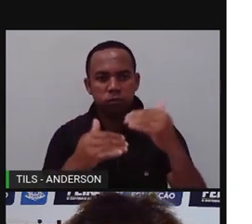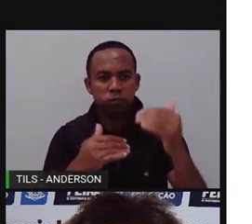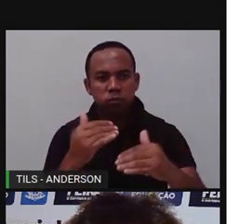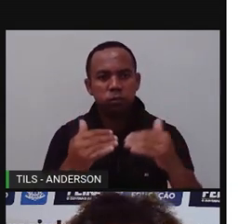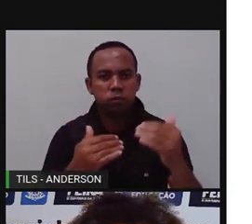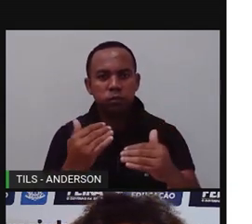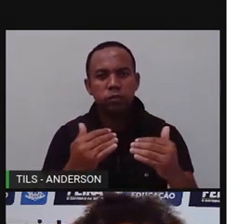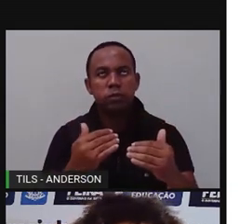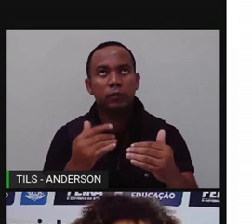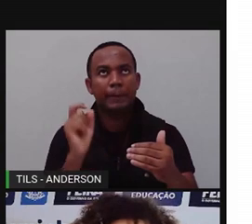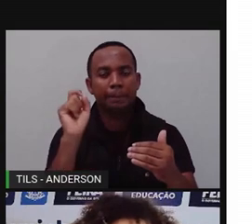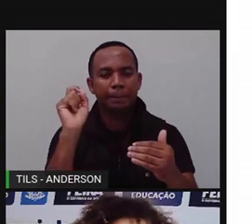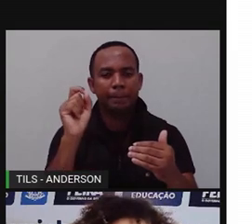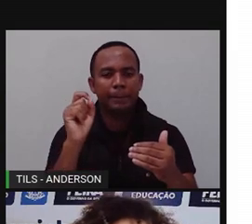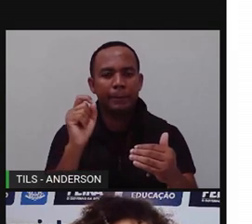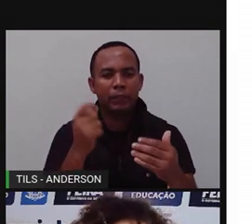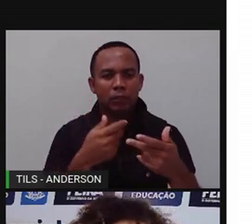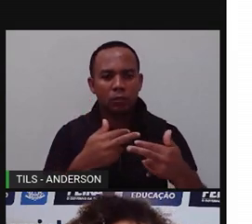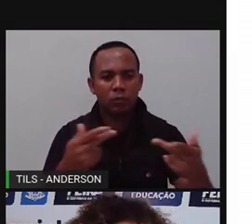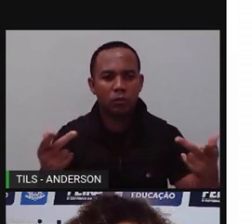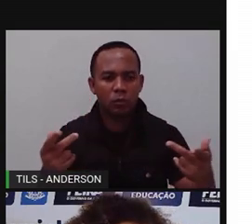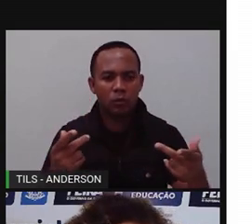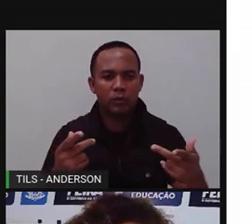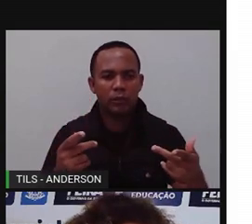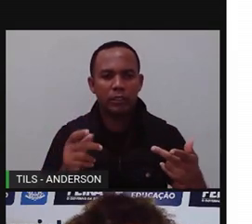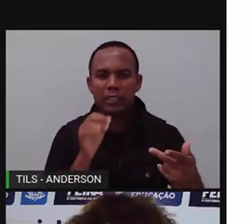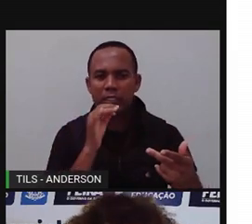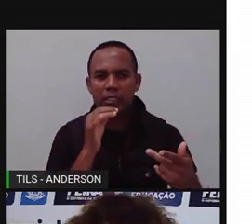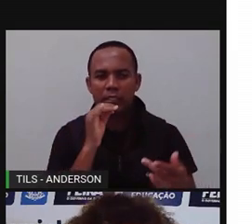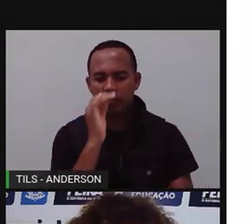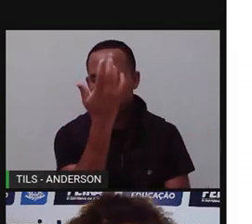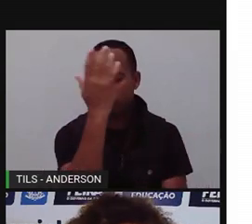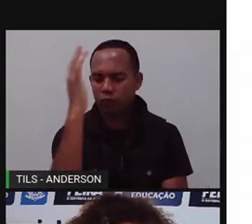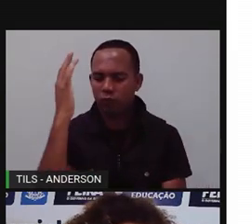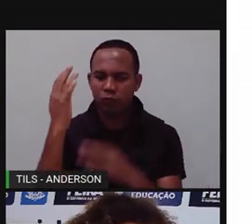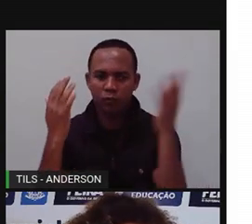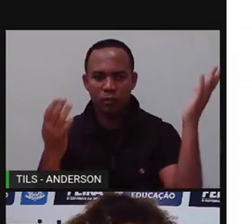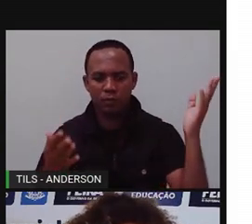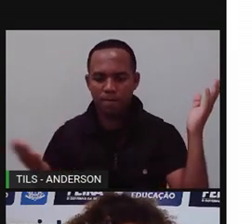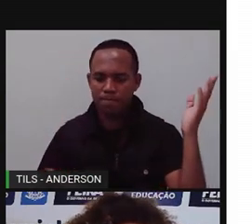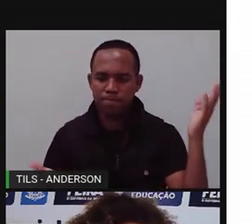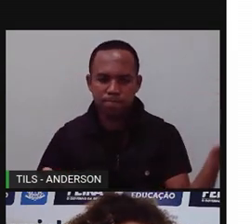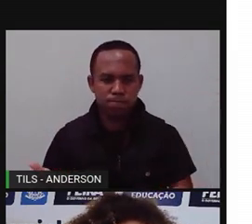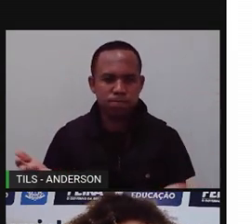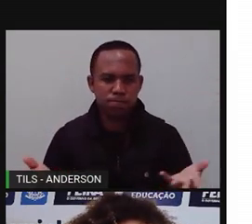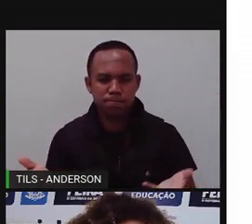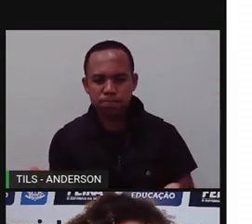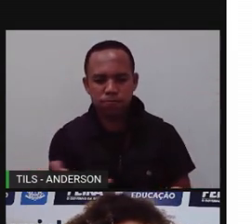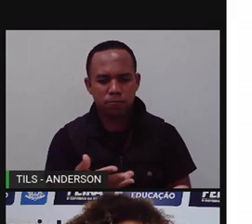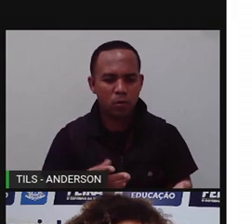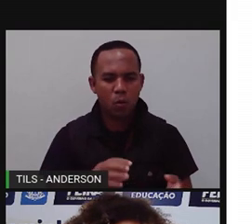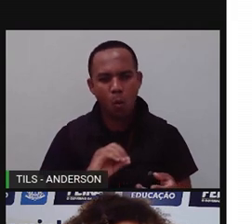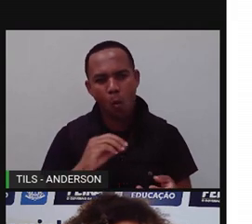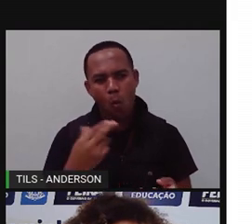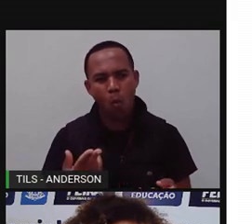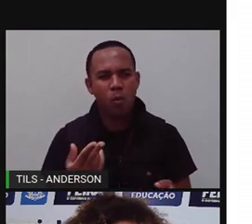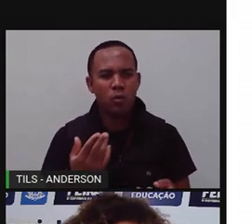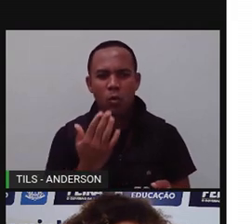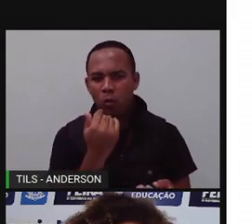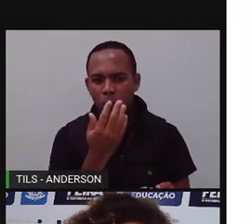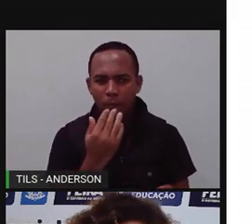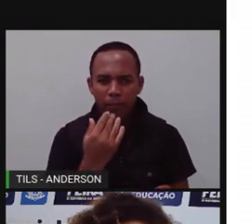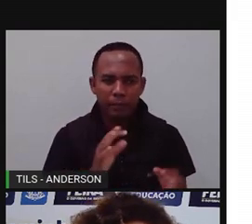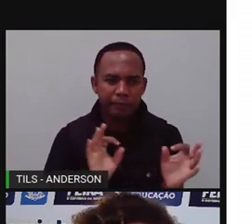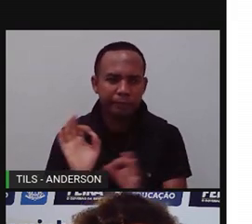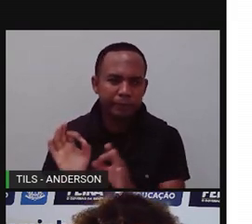Extraídos do meio ambiente. Ou a remoção de matas e florestas para o cultivo de alimentos ou matérias-primas empregadas na